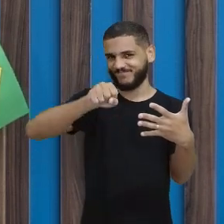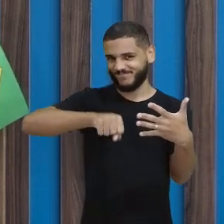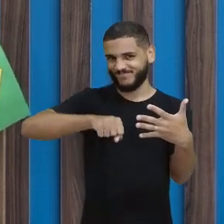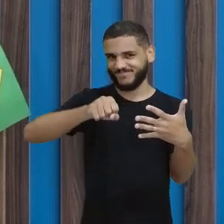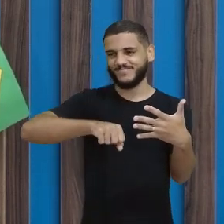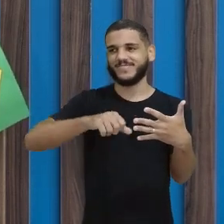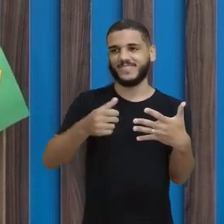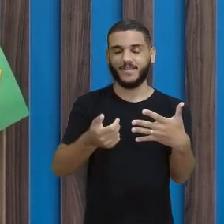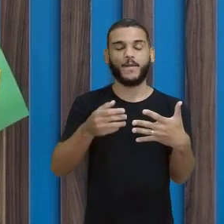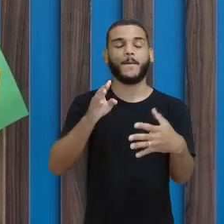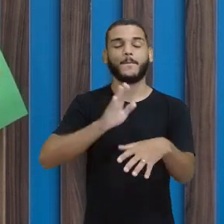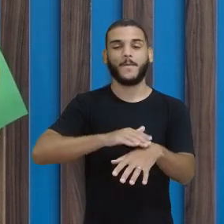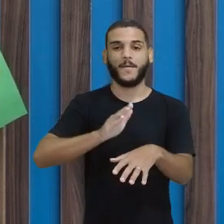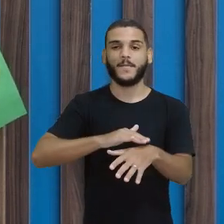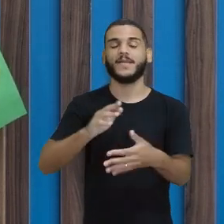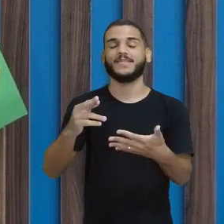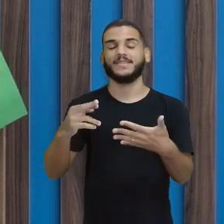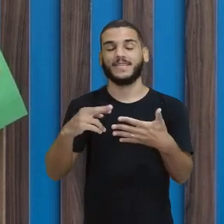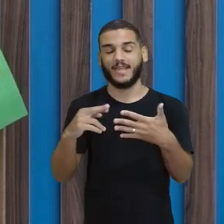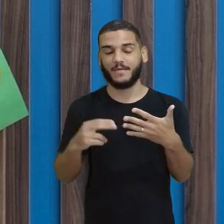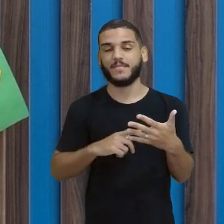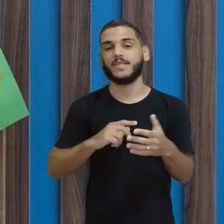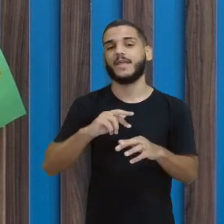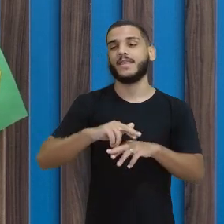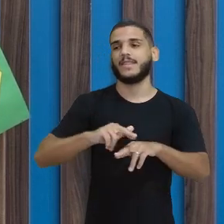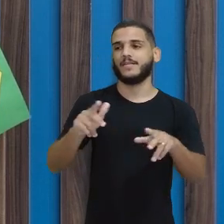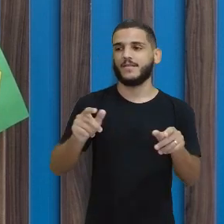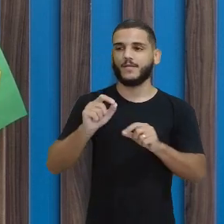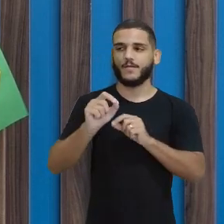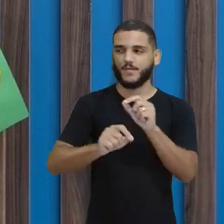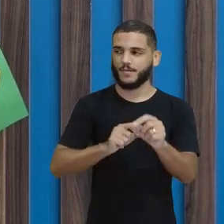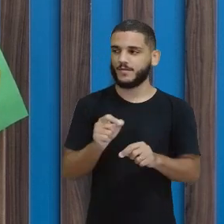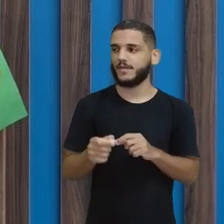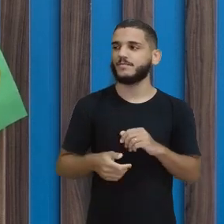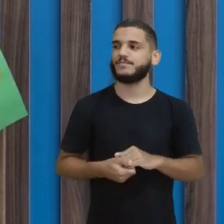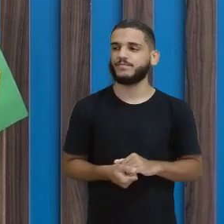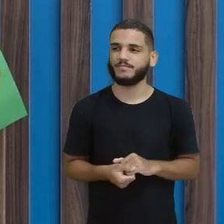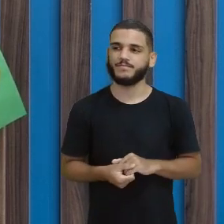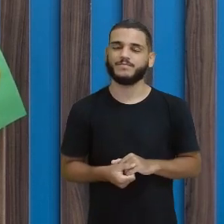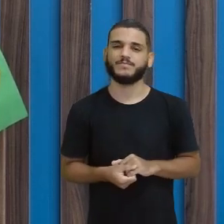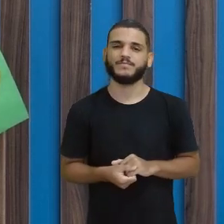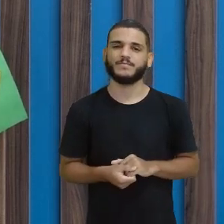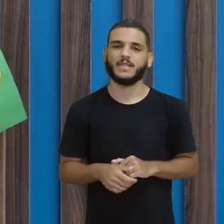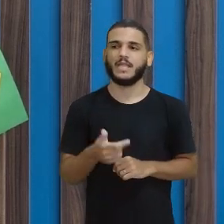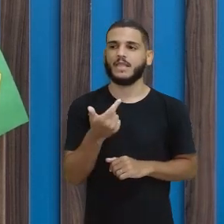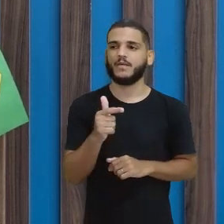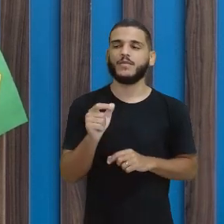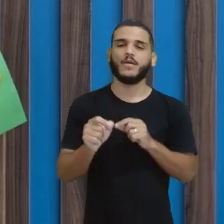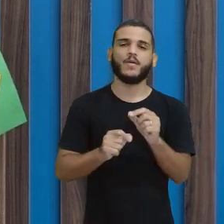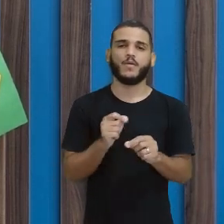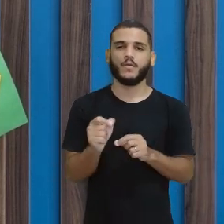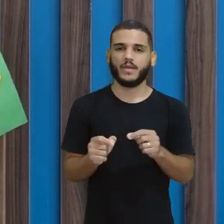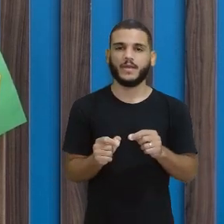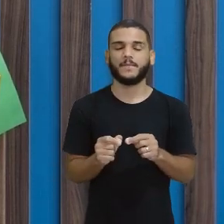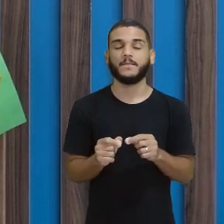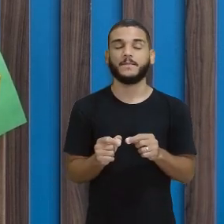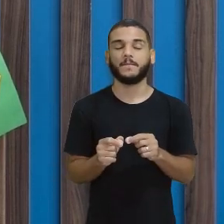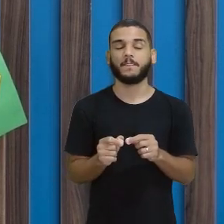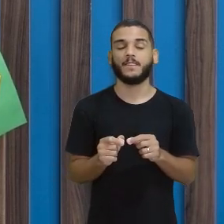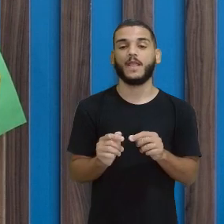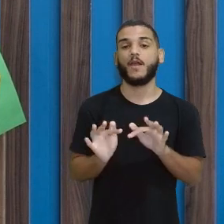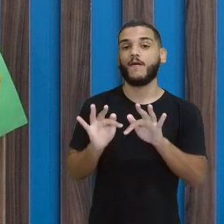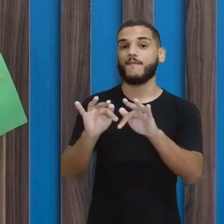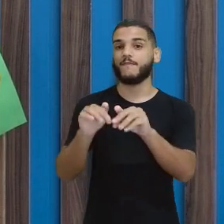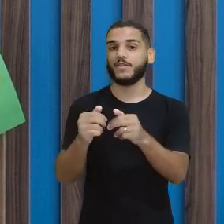E nessa rima daí, você vai ver uma variante. Não é isso? Né? É. Não vai ter a mesma sílaba final, mas o